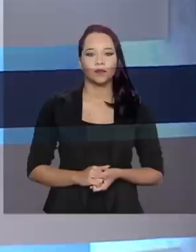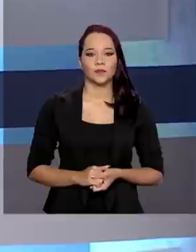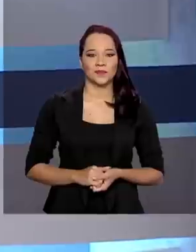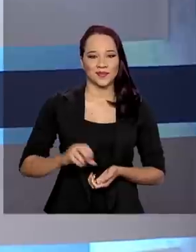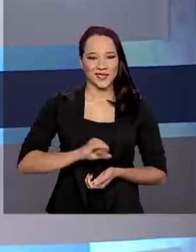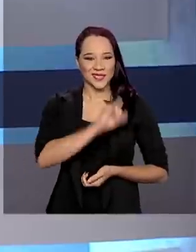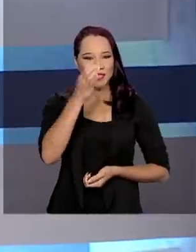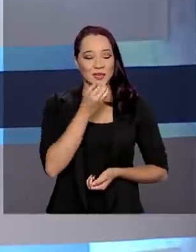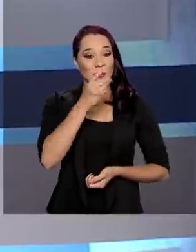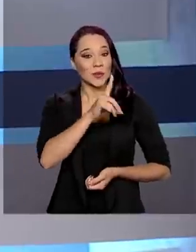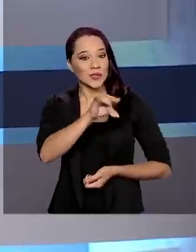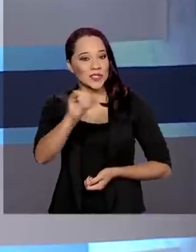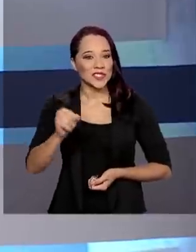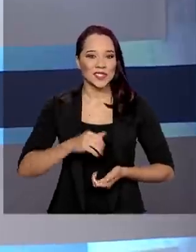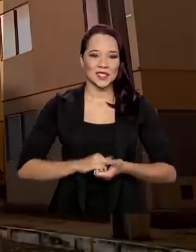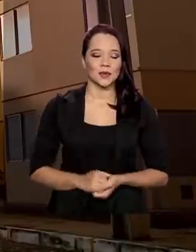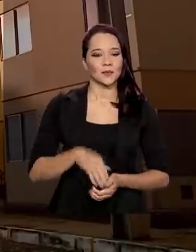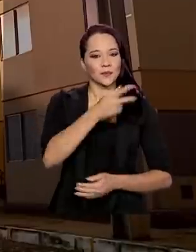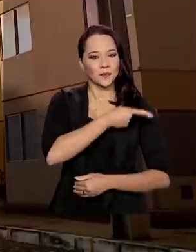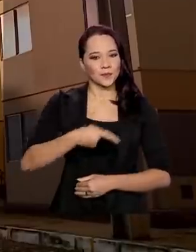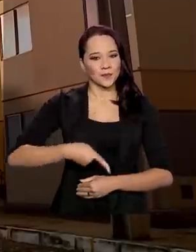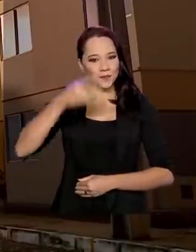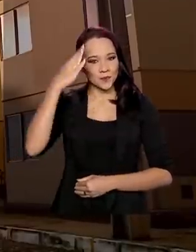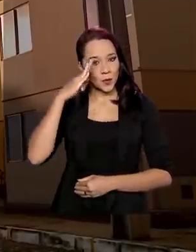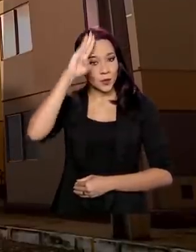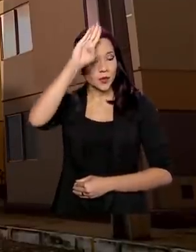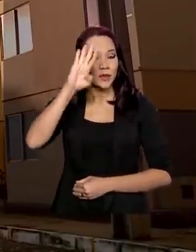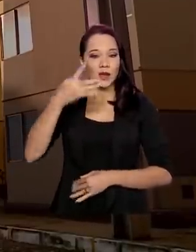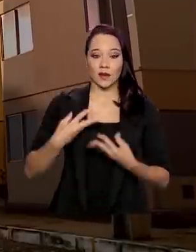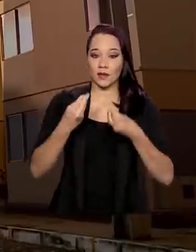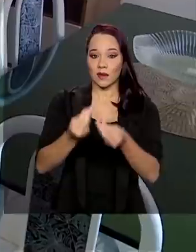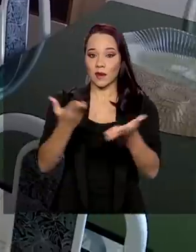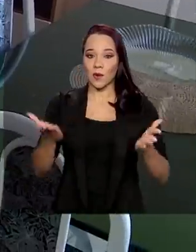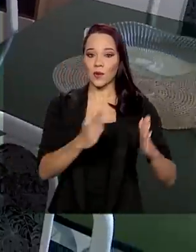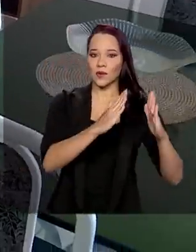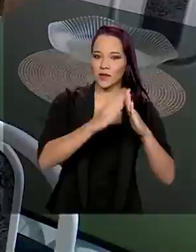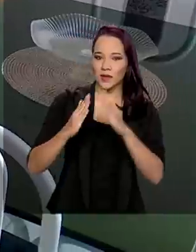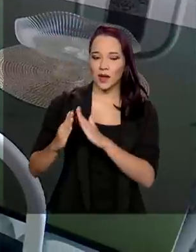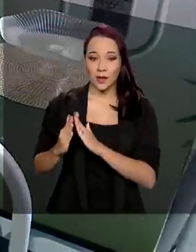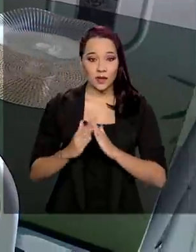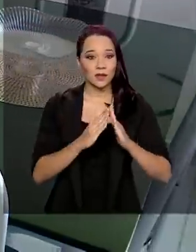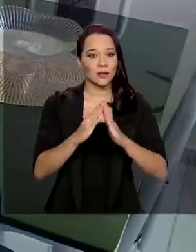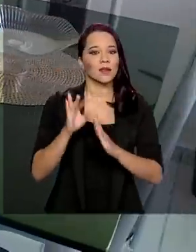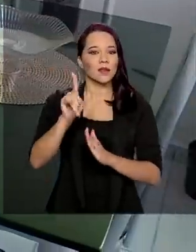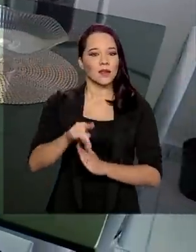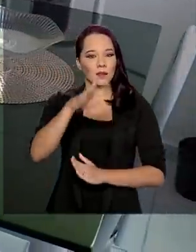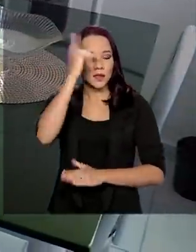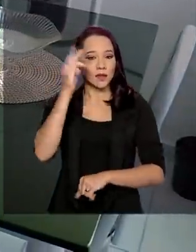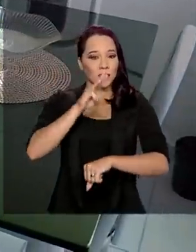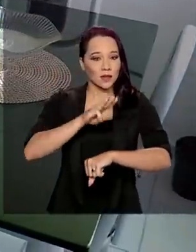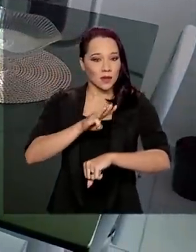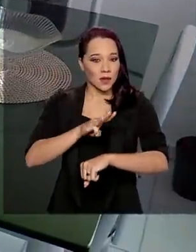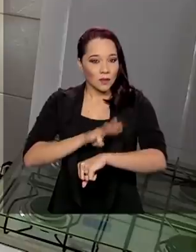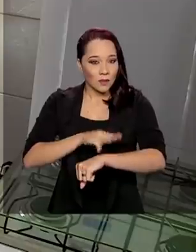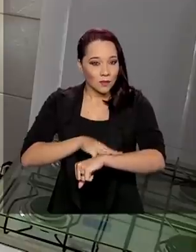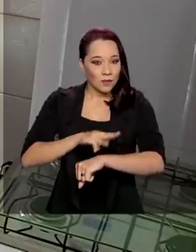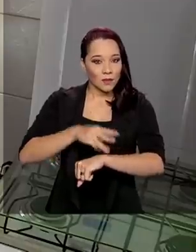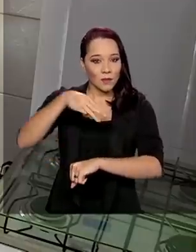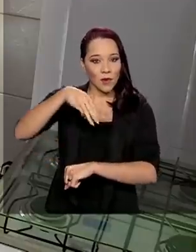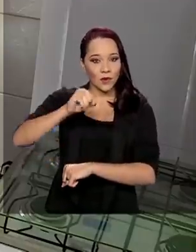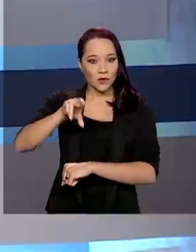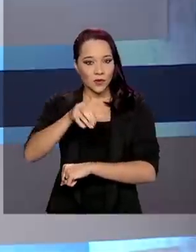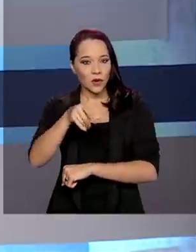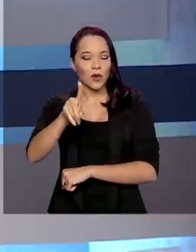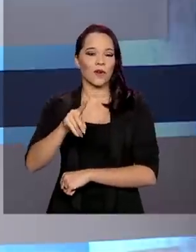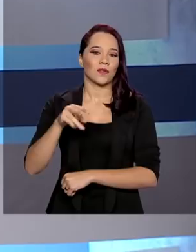Olá, bom dia. Presidente Jair Bolsonaro entrega hoje habitações populares a moradores de Mossoró, no Rio Grande do